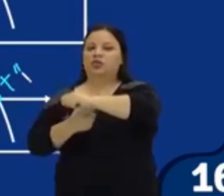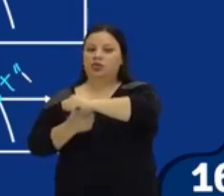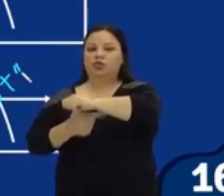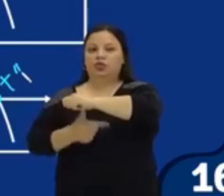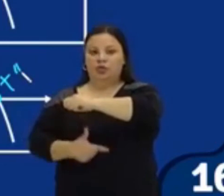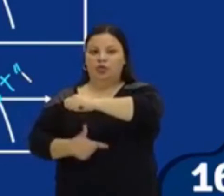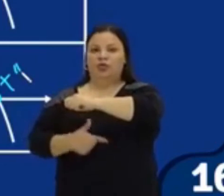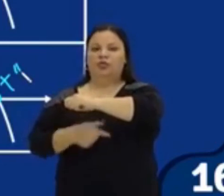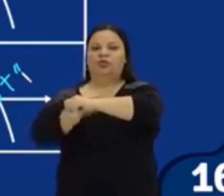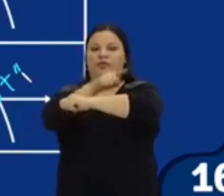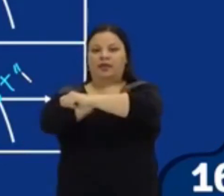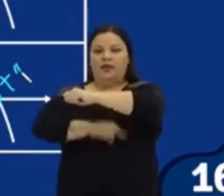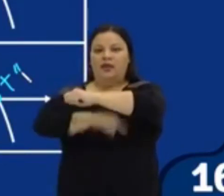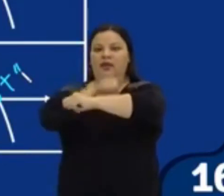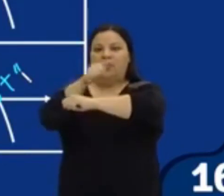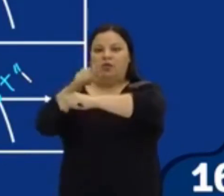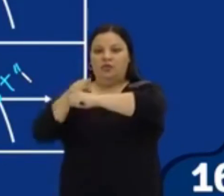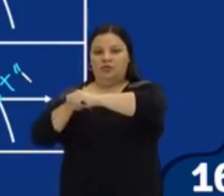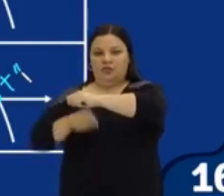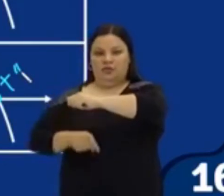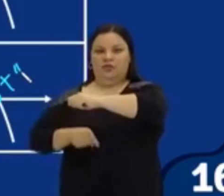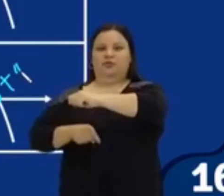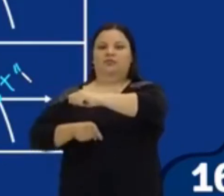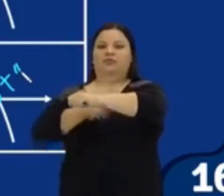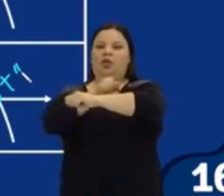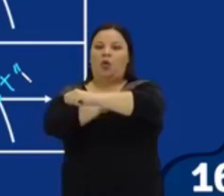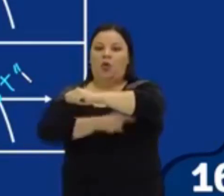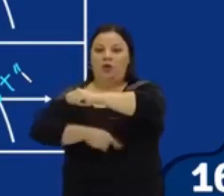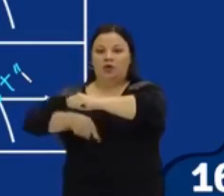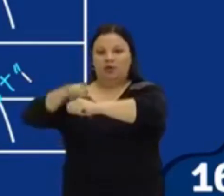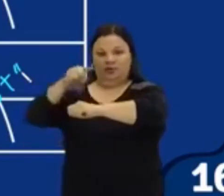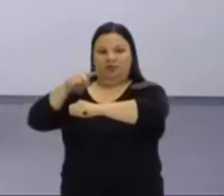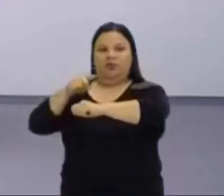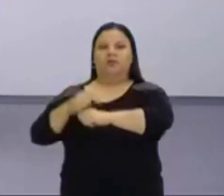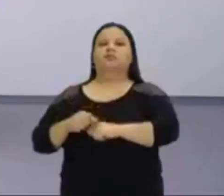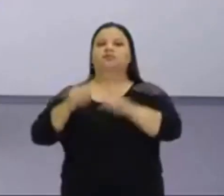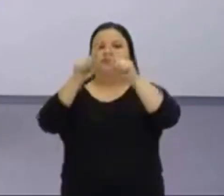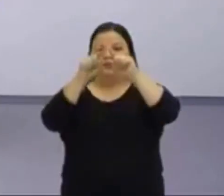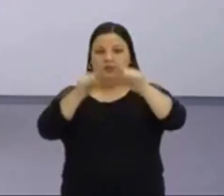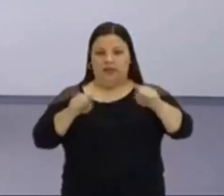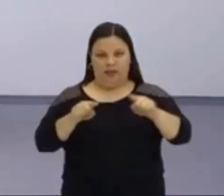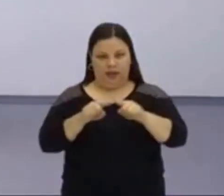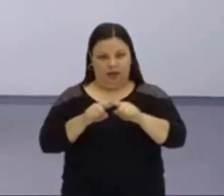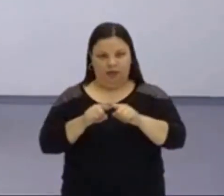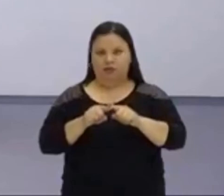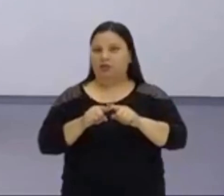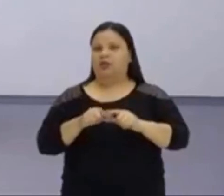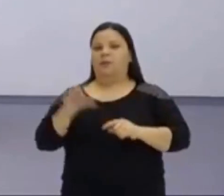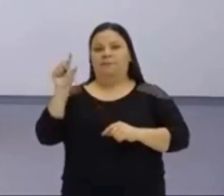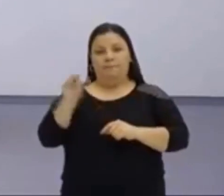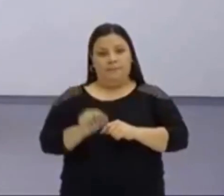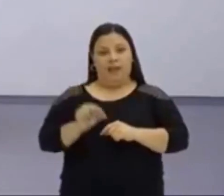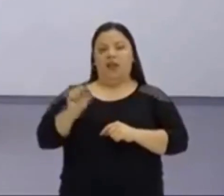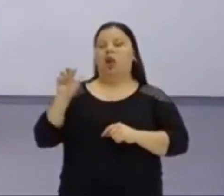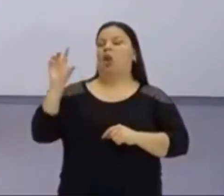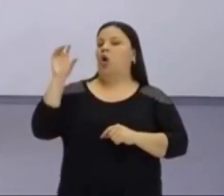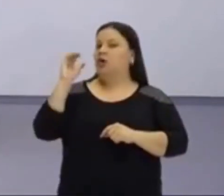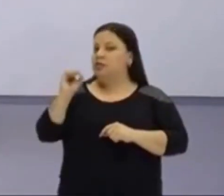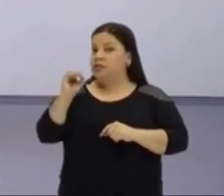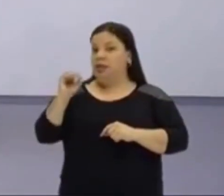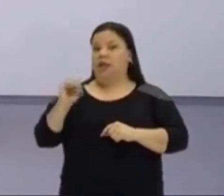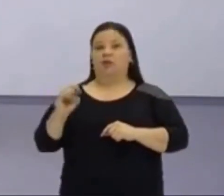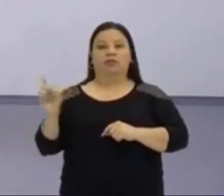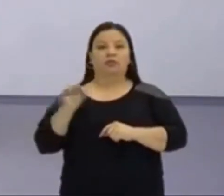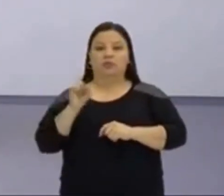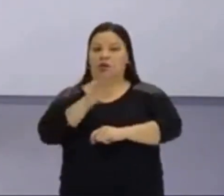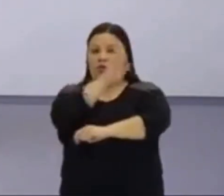analisar a questão do gráfico tá? delta menor que zero não tem raiz não toca eixo do x se delta for igual a zero